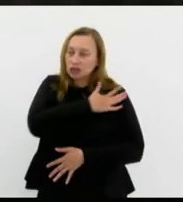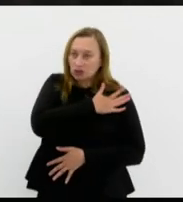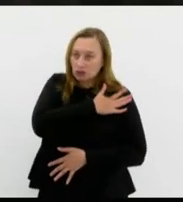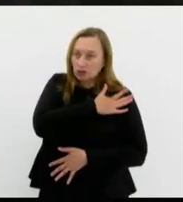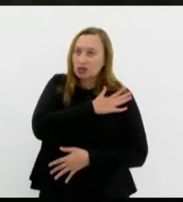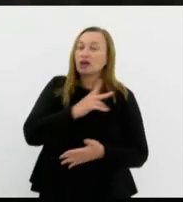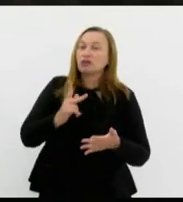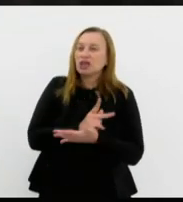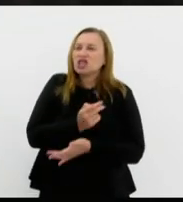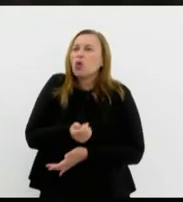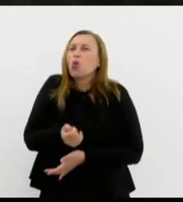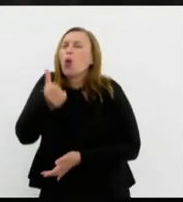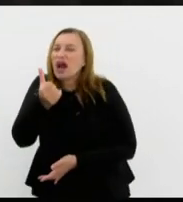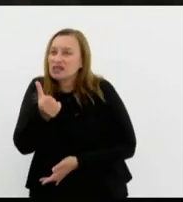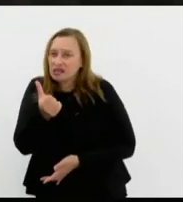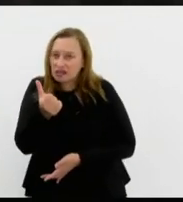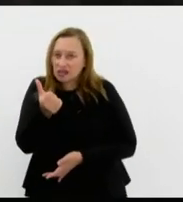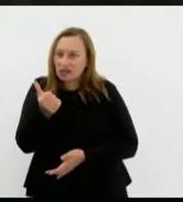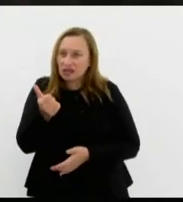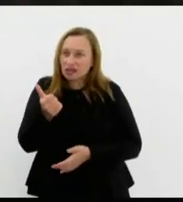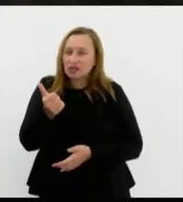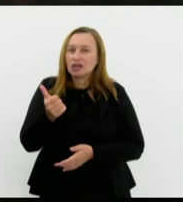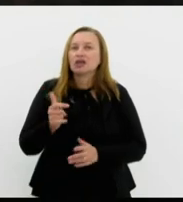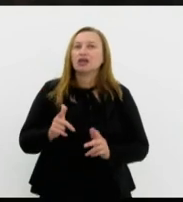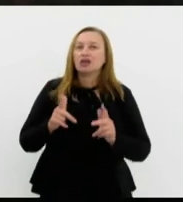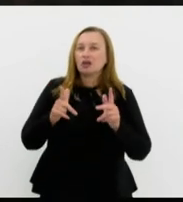chegaram lá como a de Augusto Pinochet